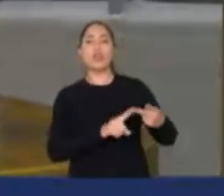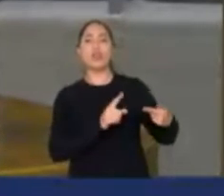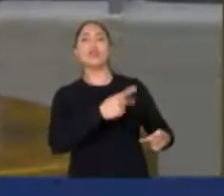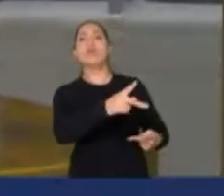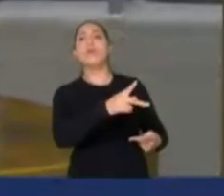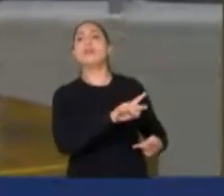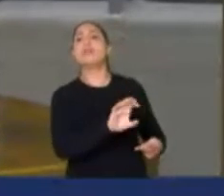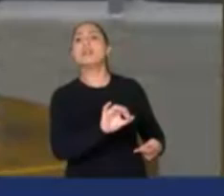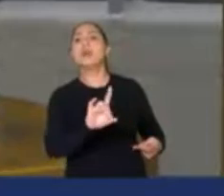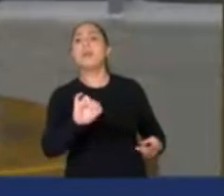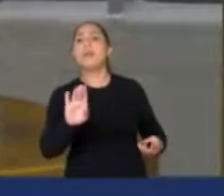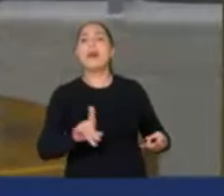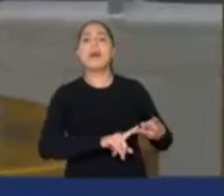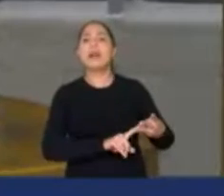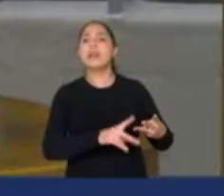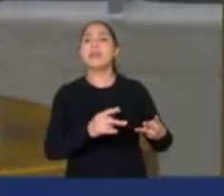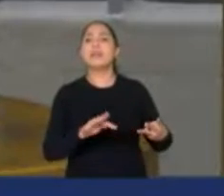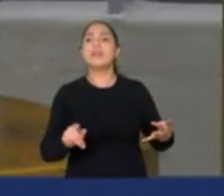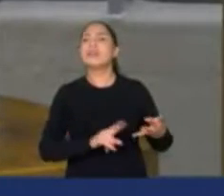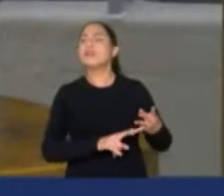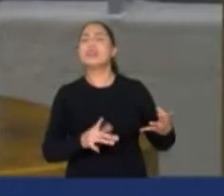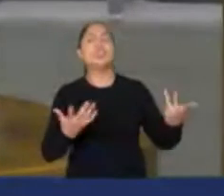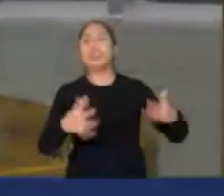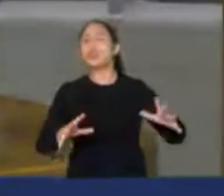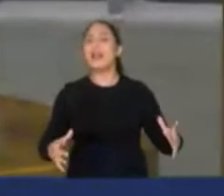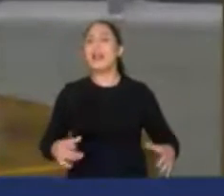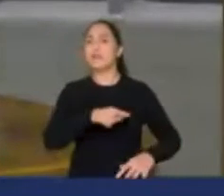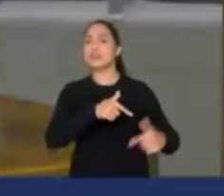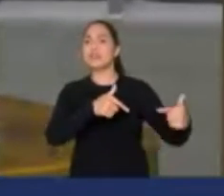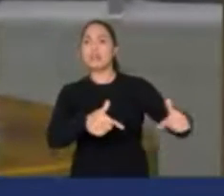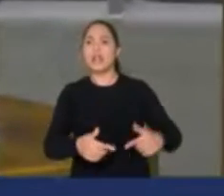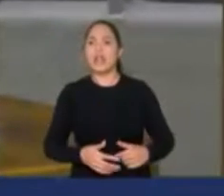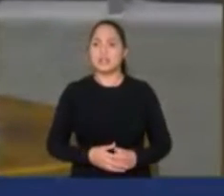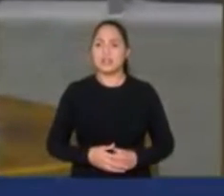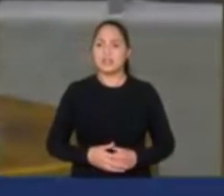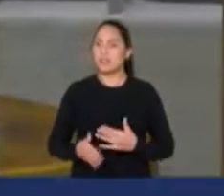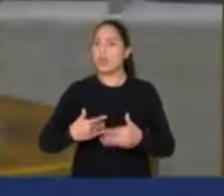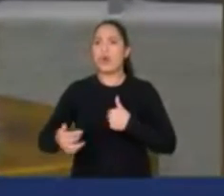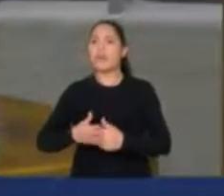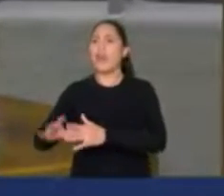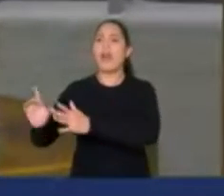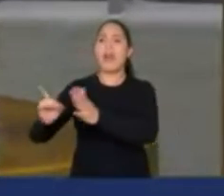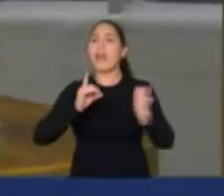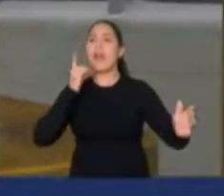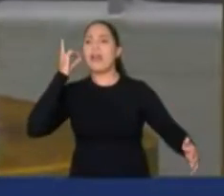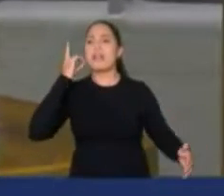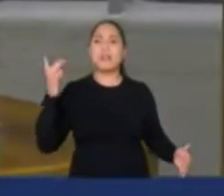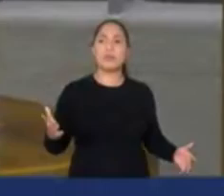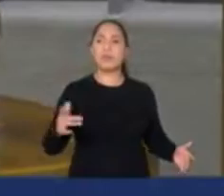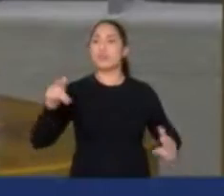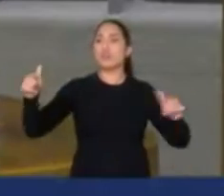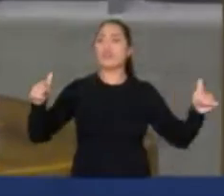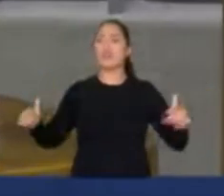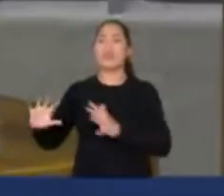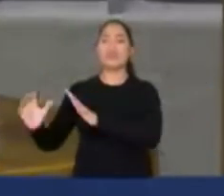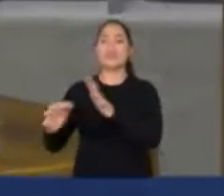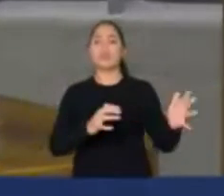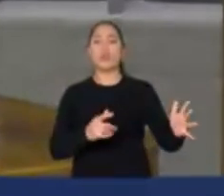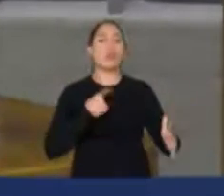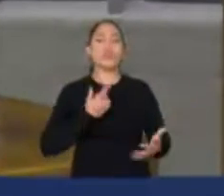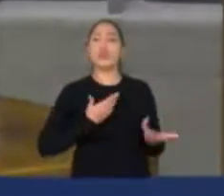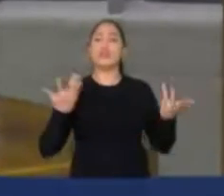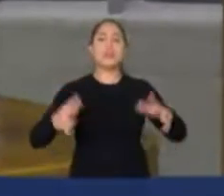do PSB, e não queremos que aconteça com os deputados do MDB, com os deputados de outras siglas partidárias, ou